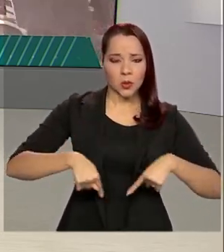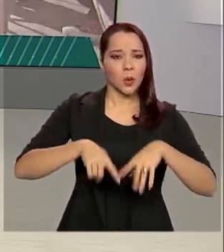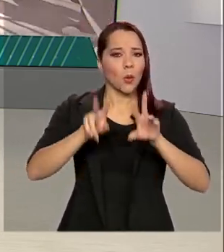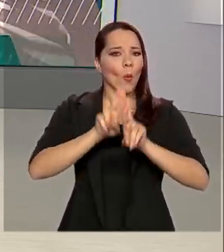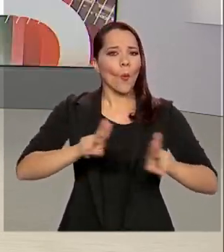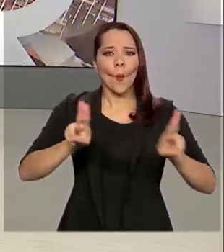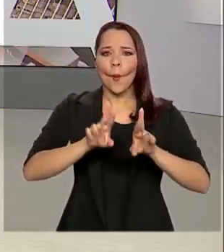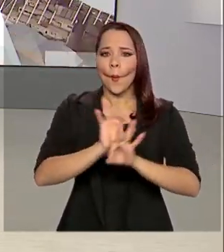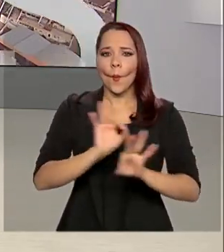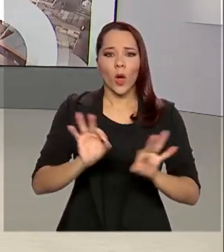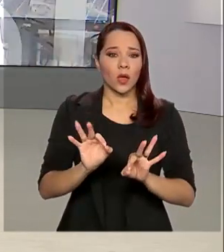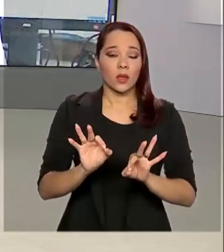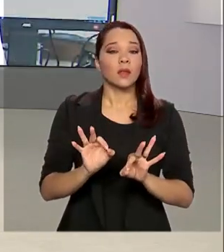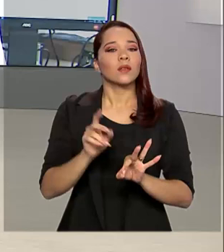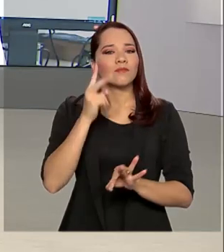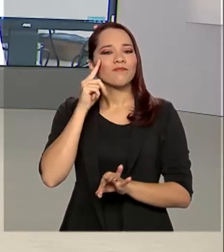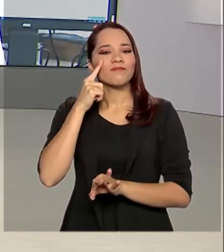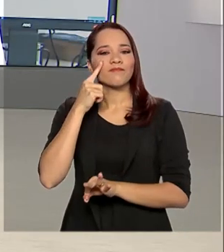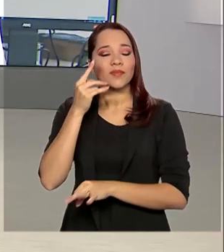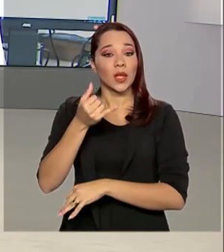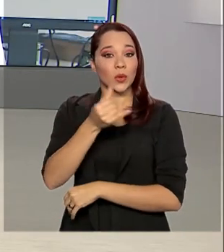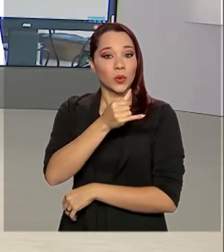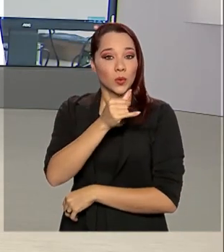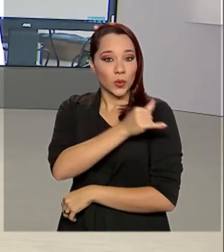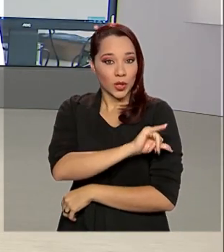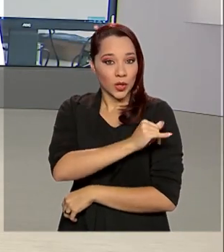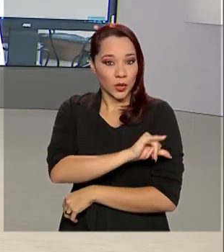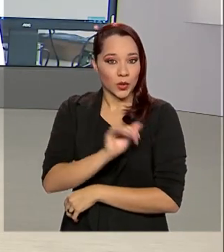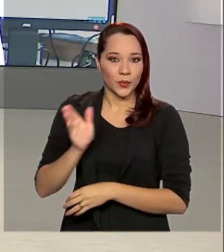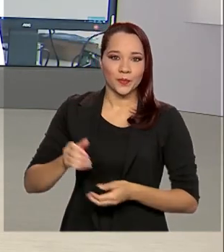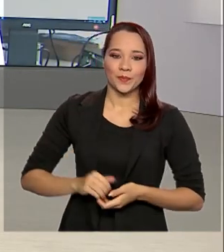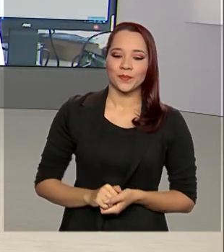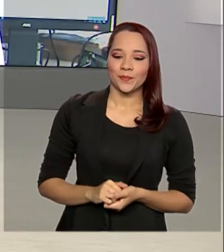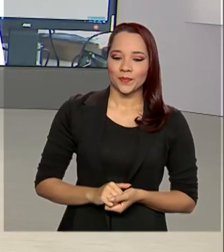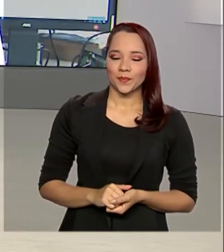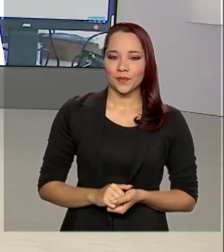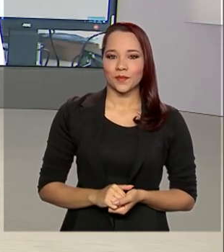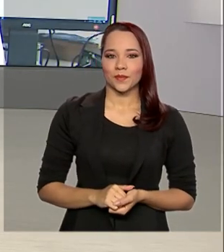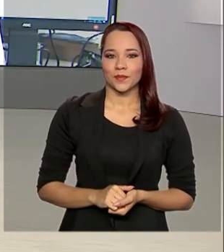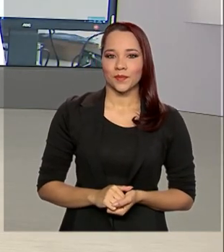uso. Vamos ao Rio de Janeiro. Igor Santos tem os detalhes para a gente. Igor, bom dia.